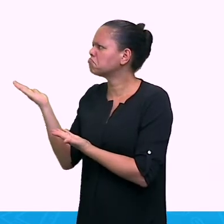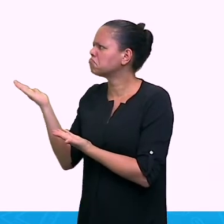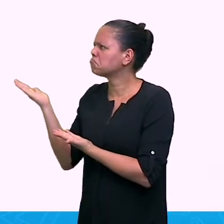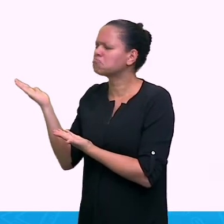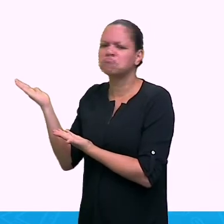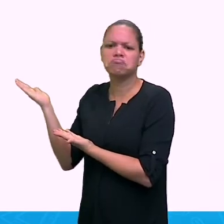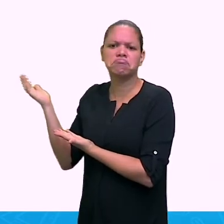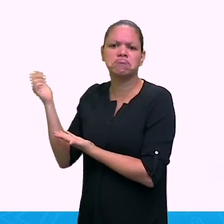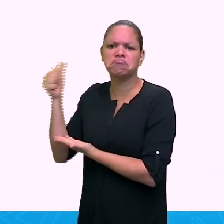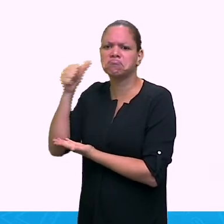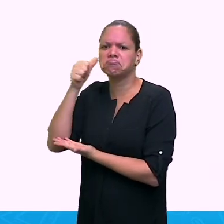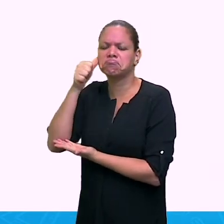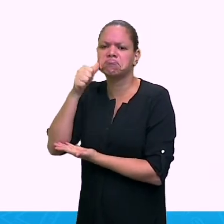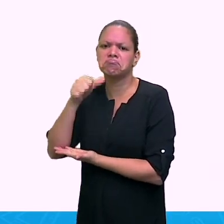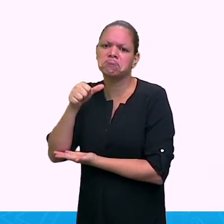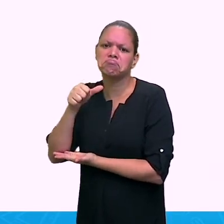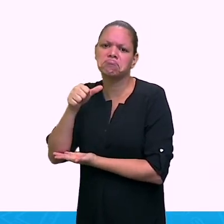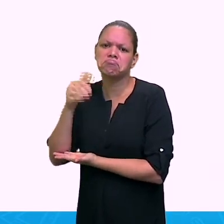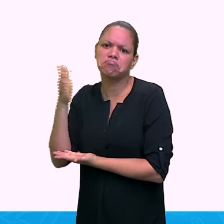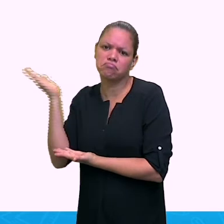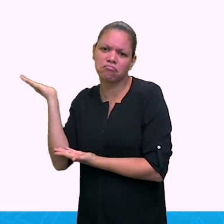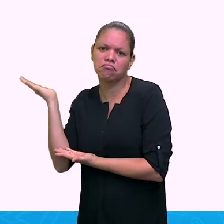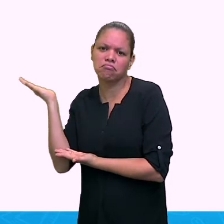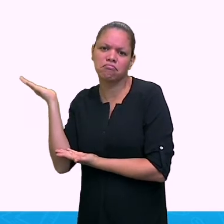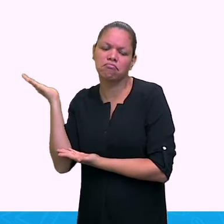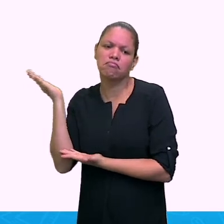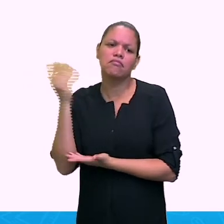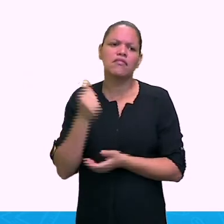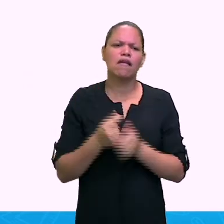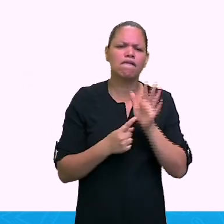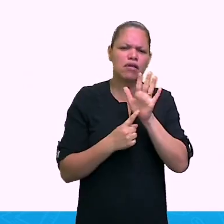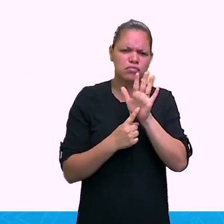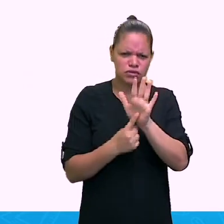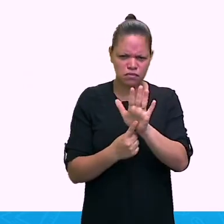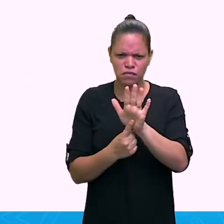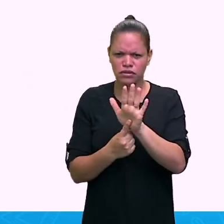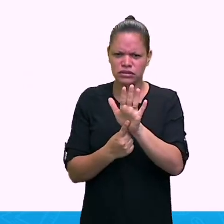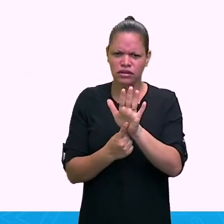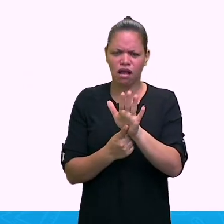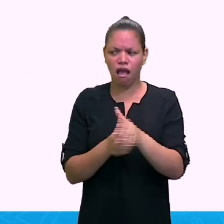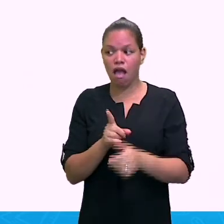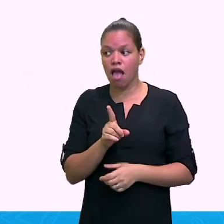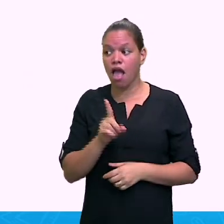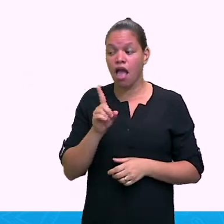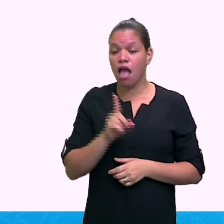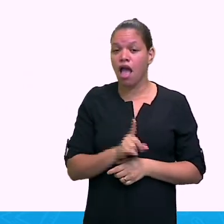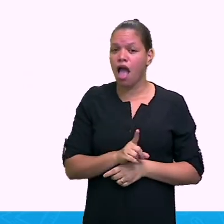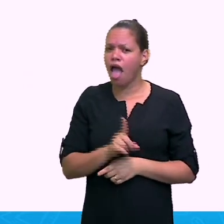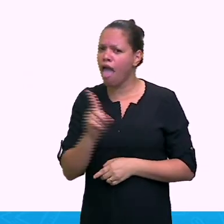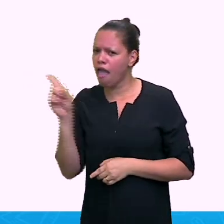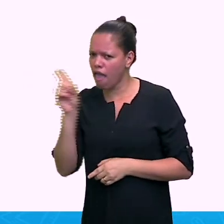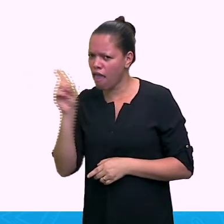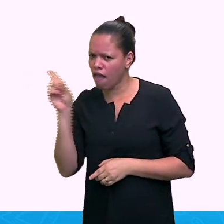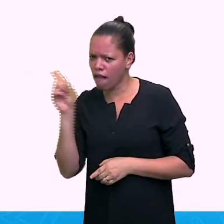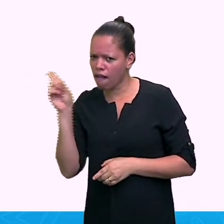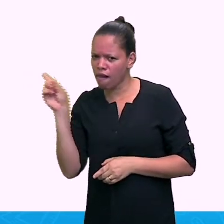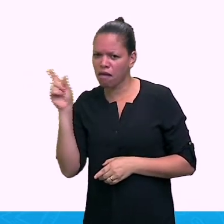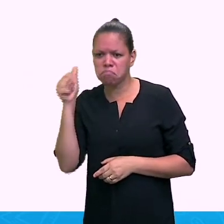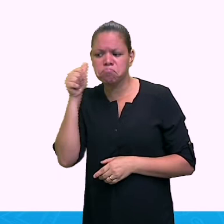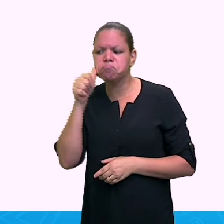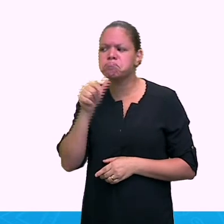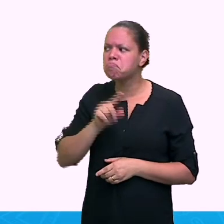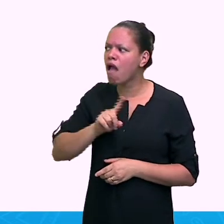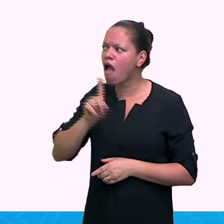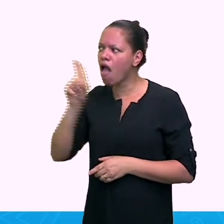Ok? Her. Então, no caso, she é ela. Her